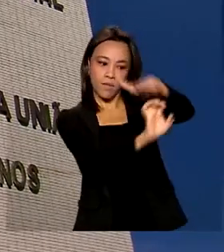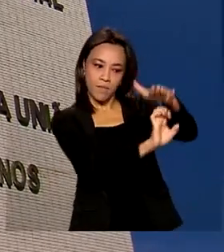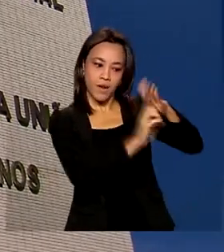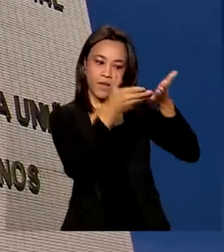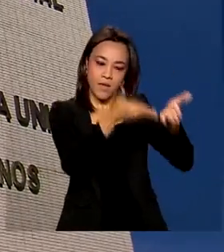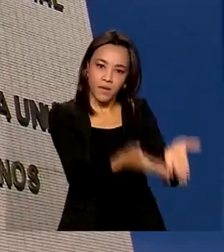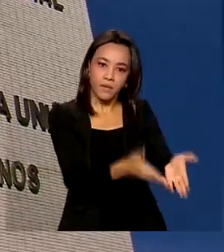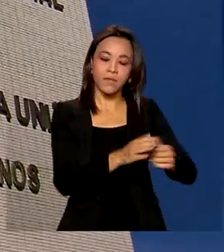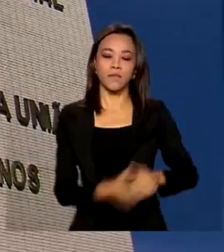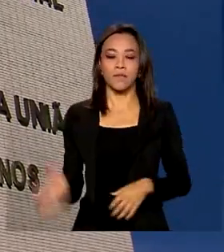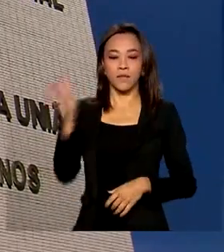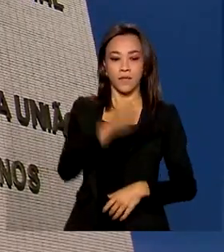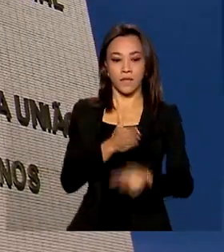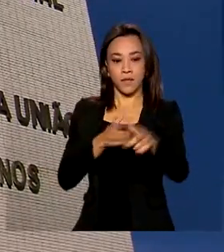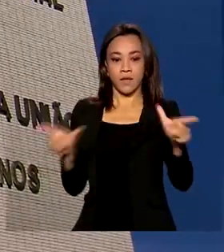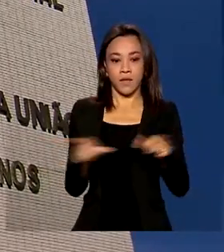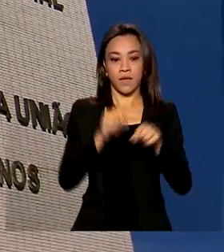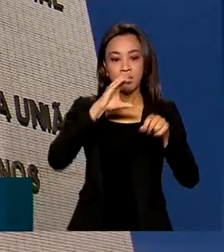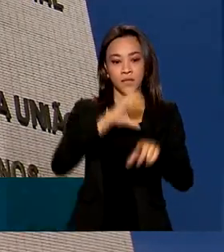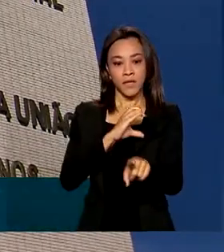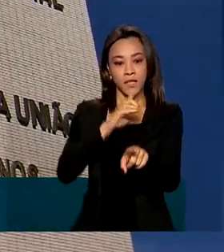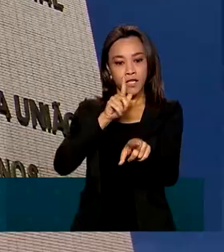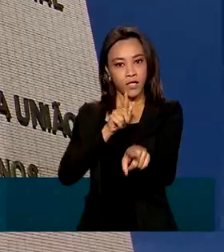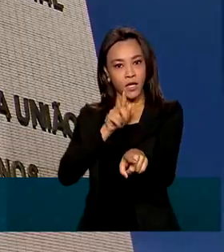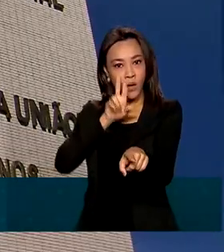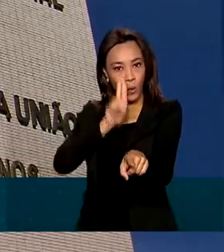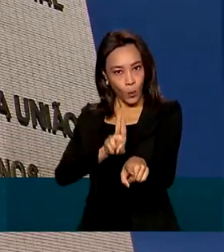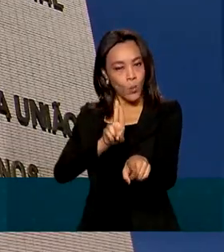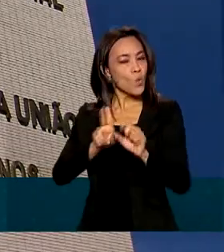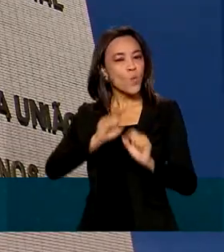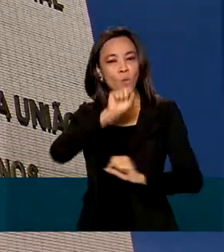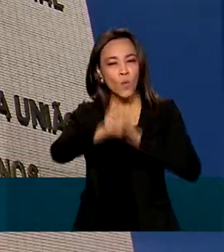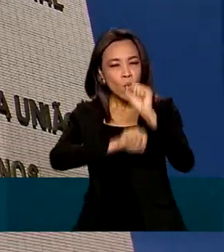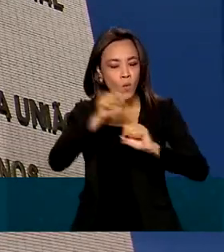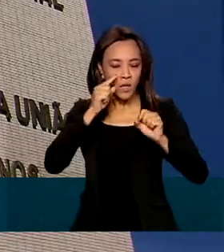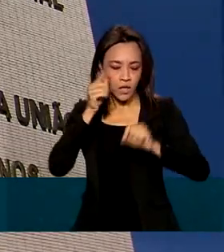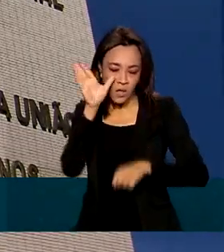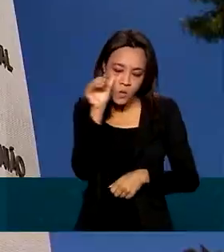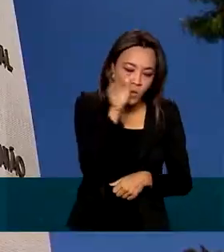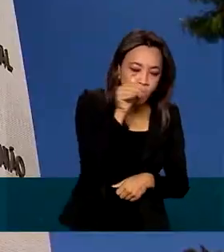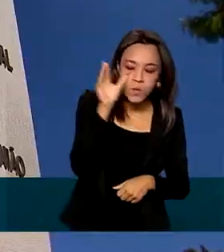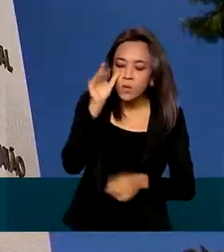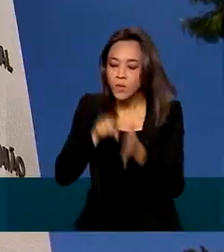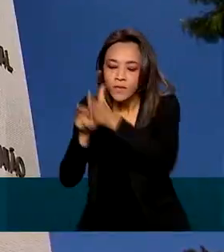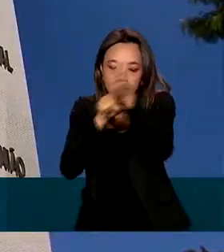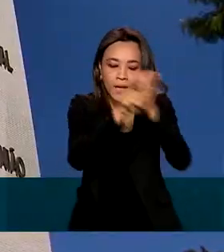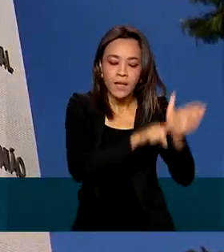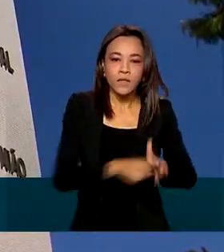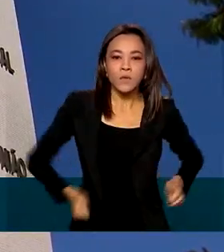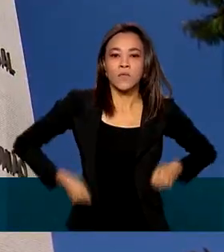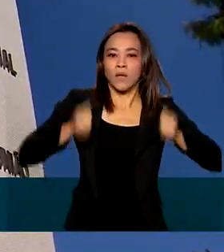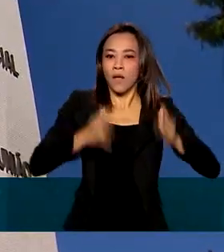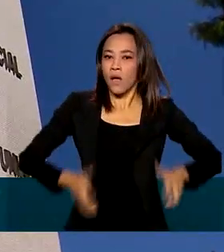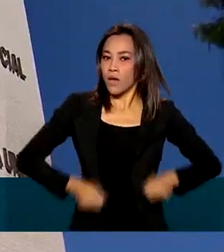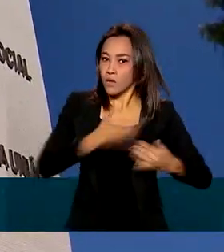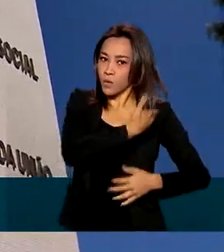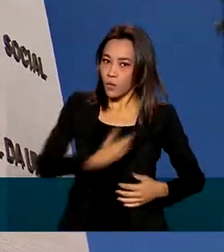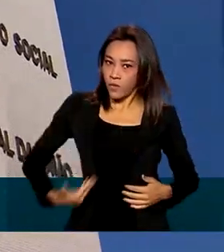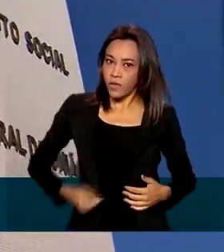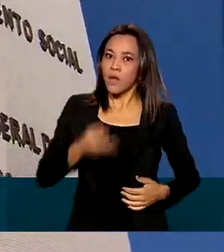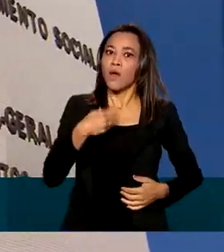Controladoria Geral da União, órgão de controle e fiscalização dos gastos governamentais, descartou a tentativa de